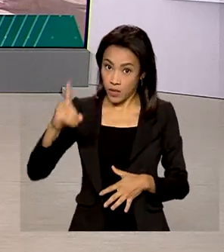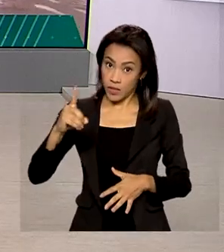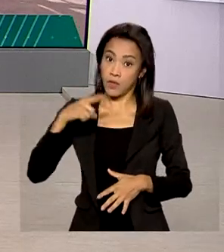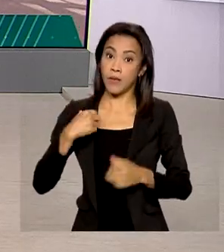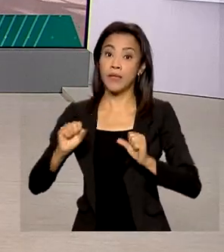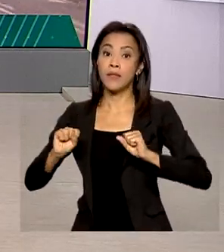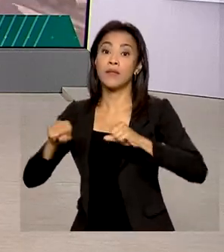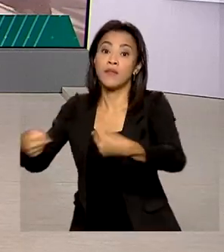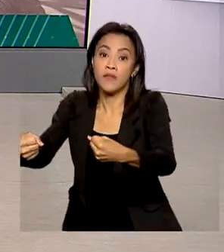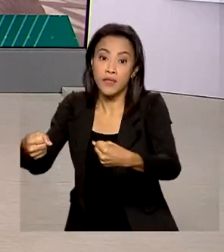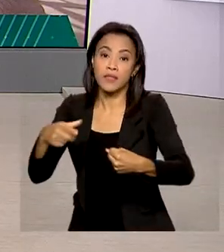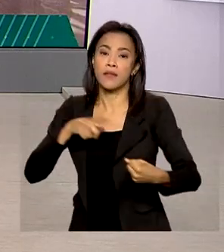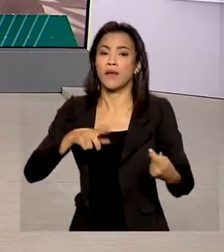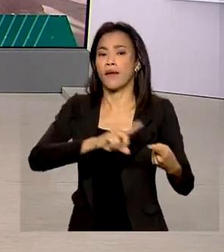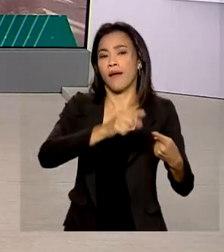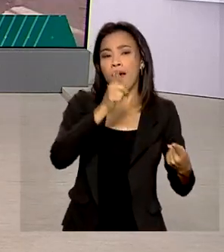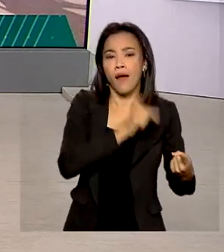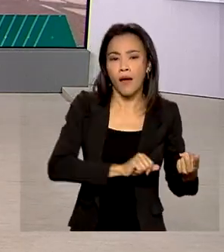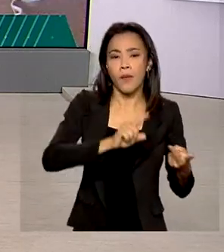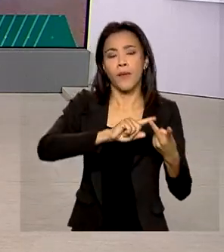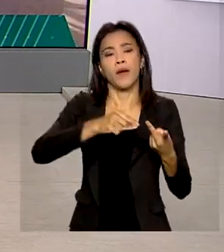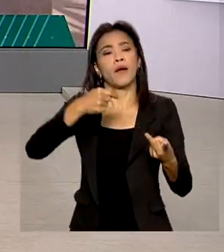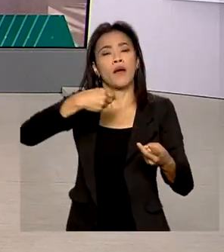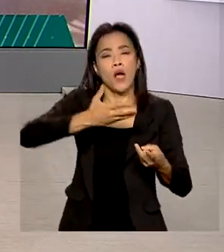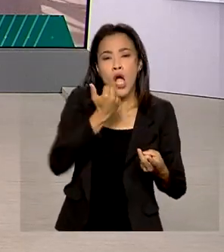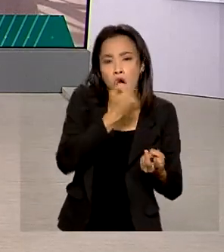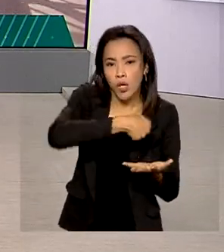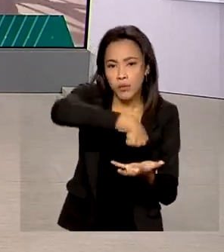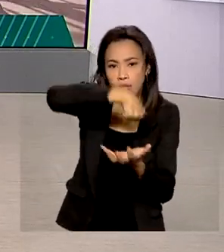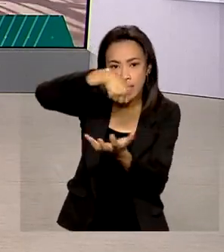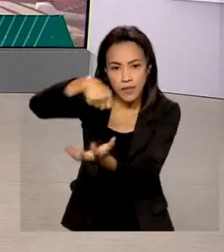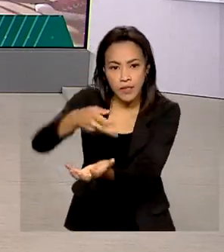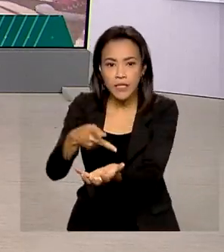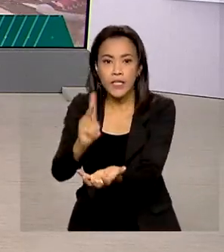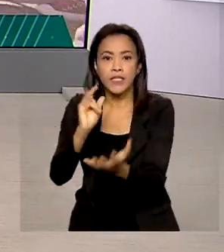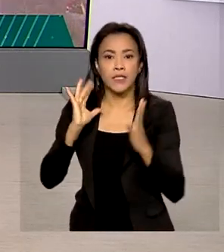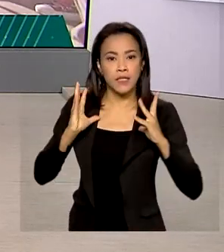itens doados estão água, alimentos, kits de higiene e material de limpeza.